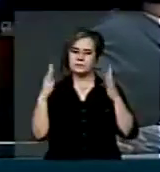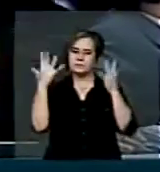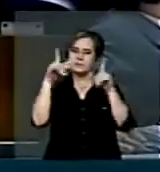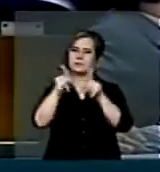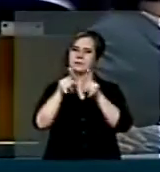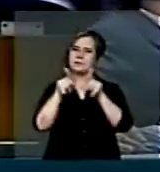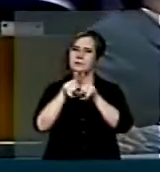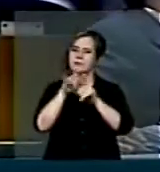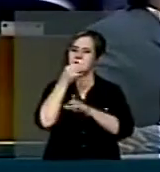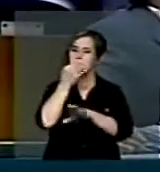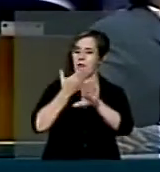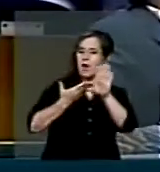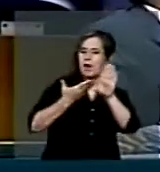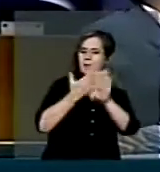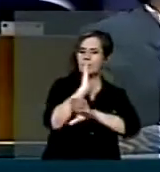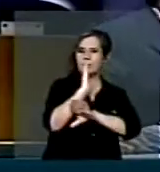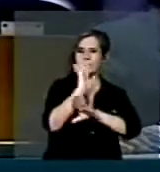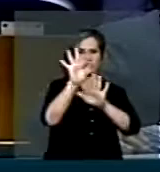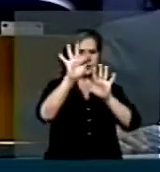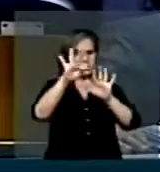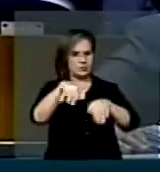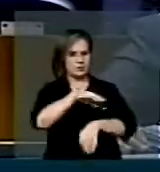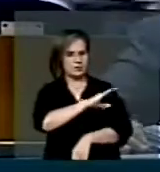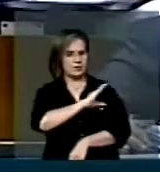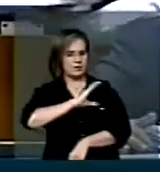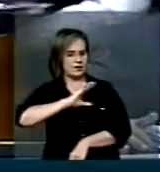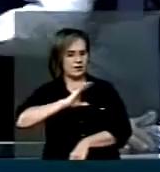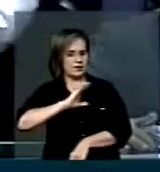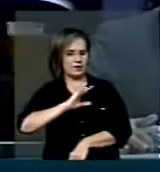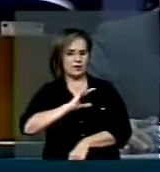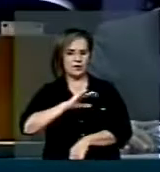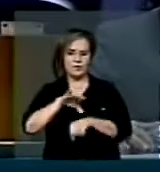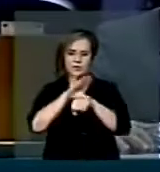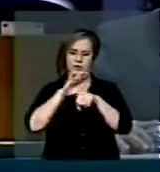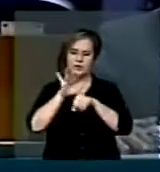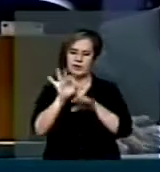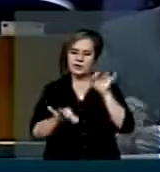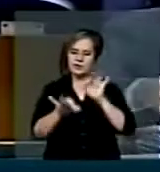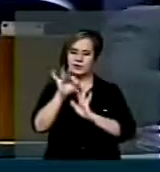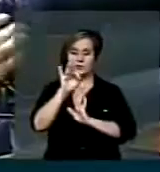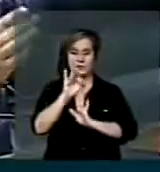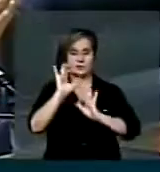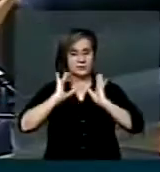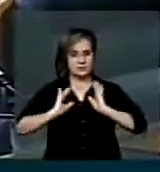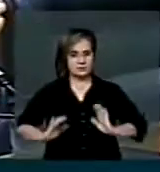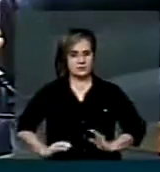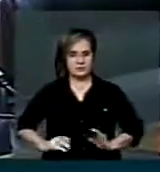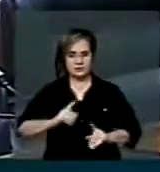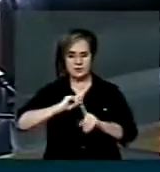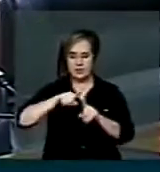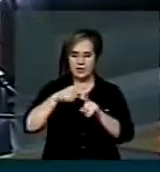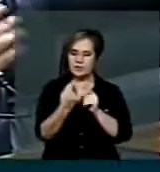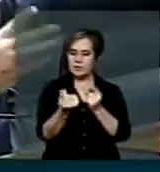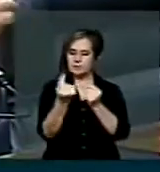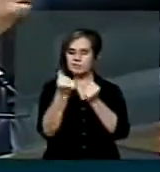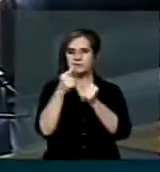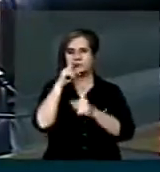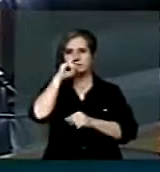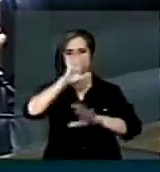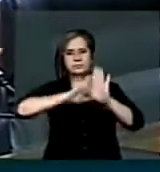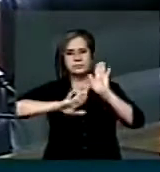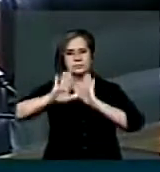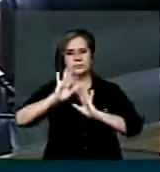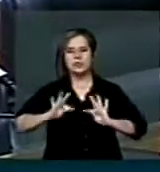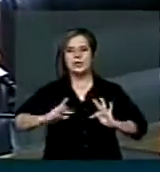A aprovação em caráter conclusivo Na Comissão de Constituição, Justiça e Cidadania Do adicional de periculosidade Para